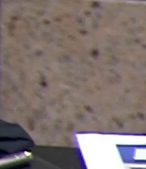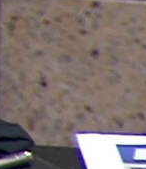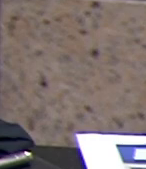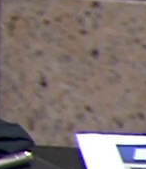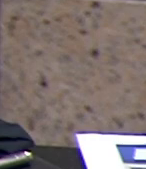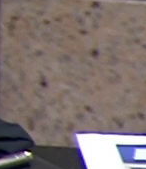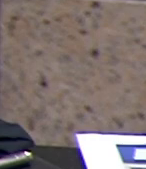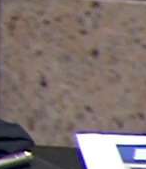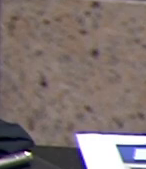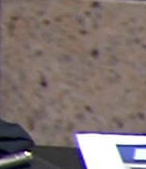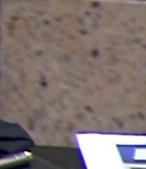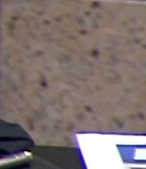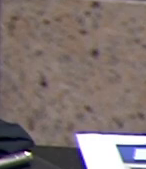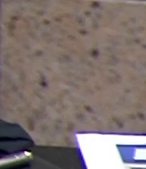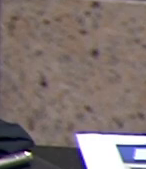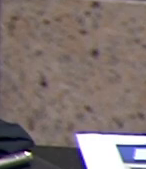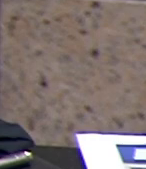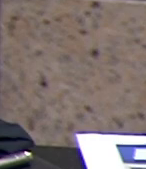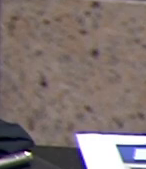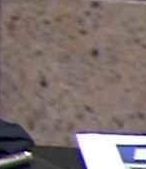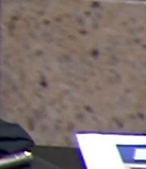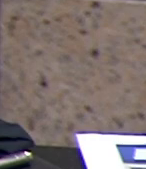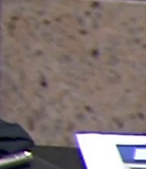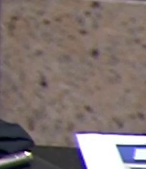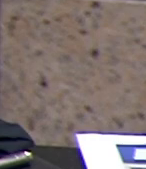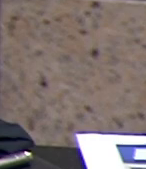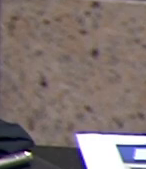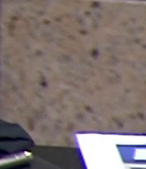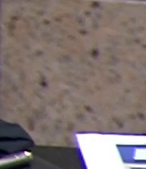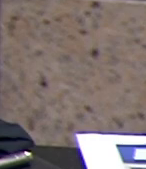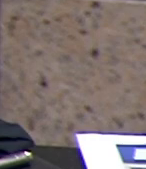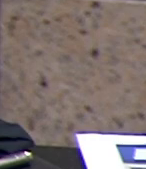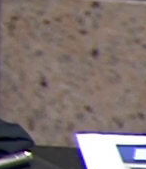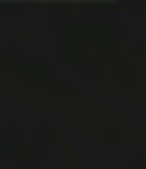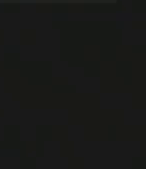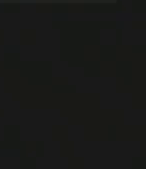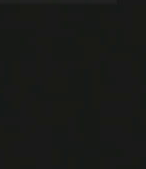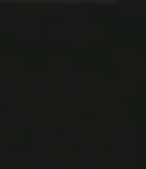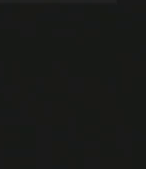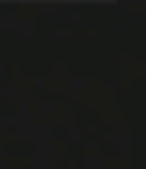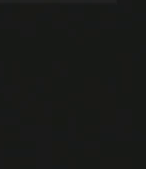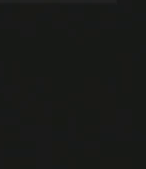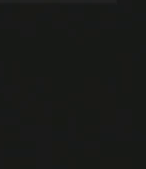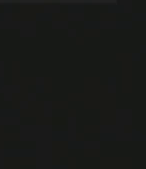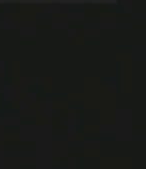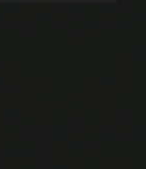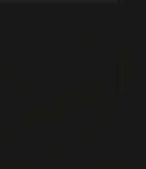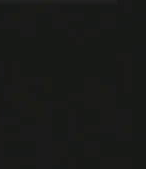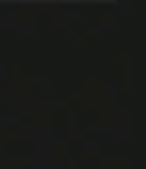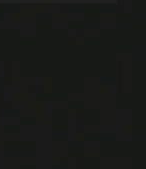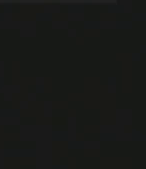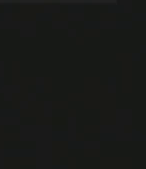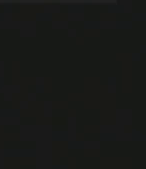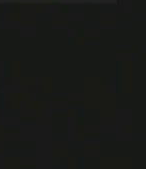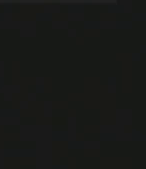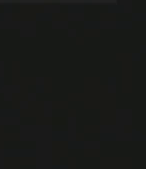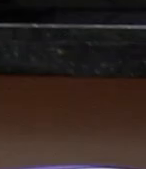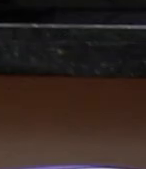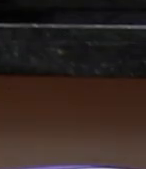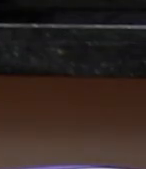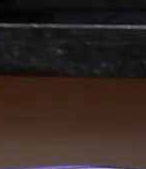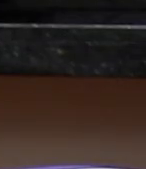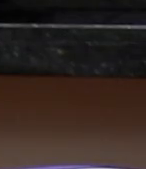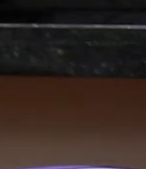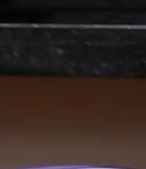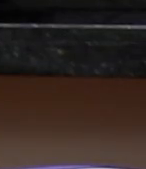Não a pedofilia, com toda certeza. Obrigado, deputado. Obrigado, deputado Ismael. Isso revolta, não é, Jair?